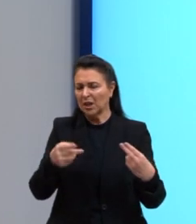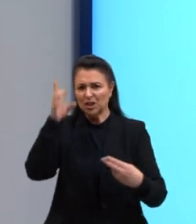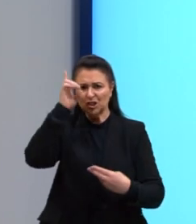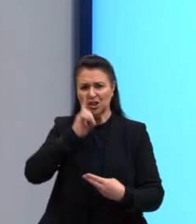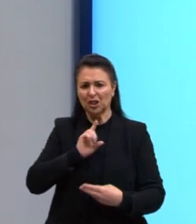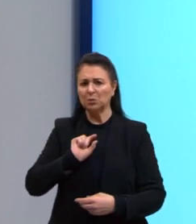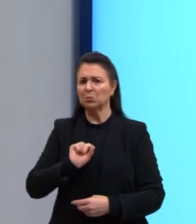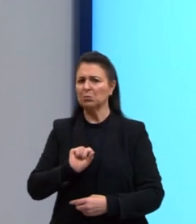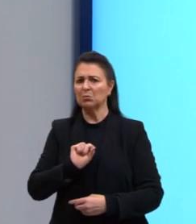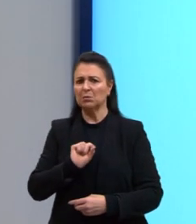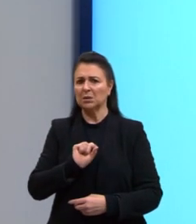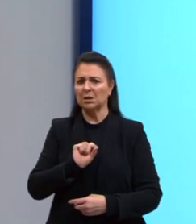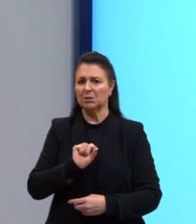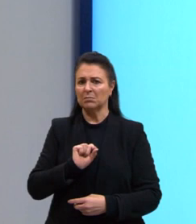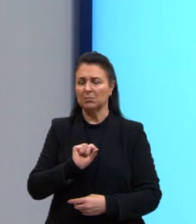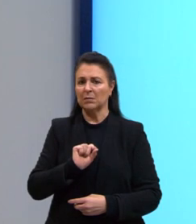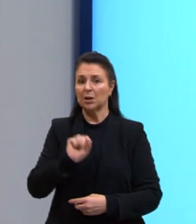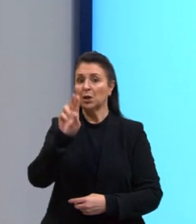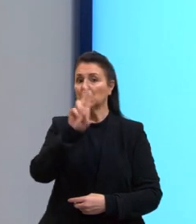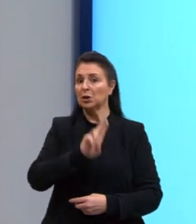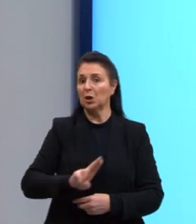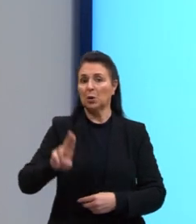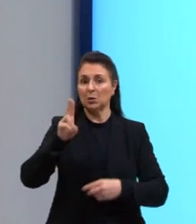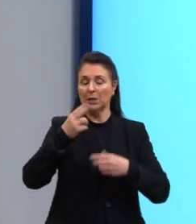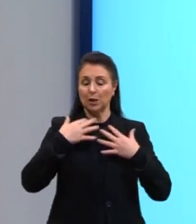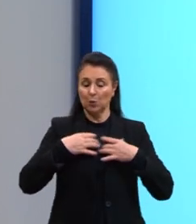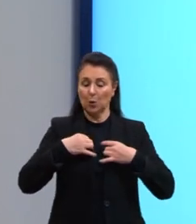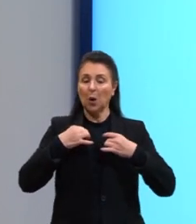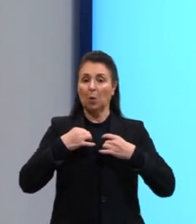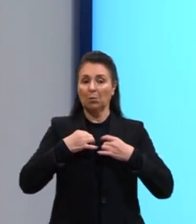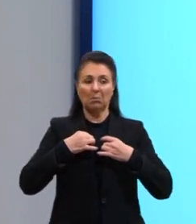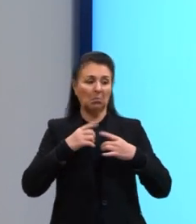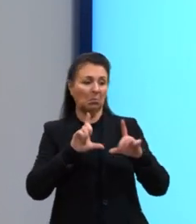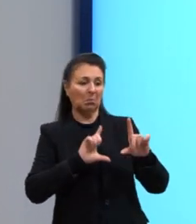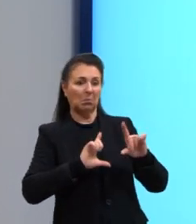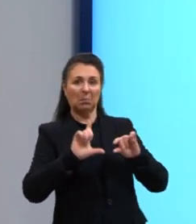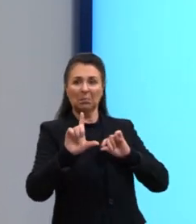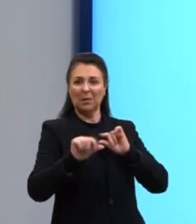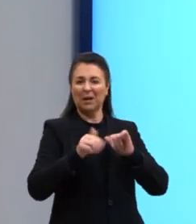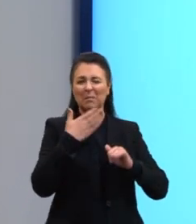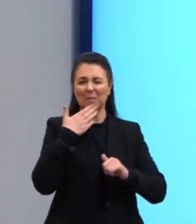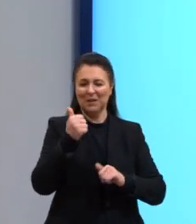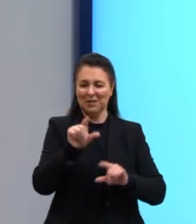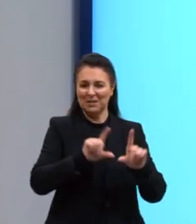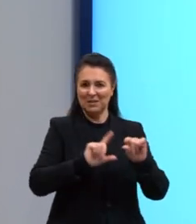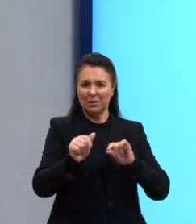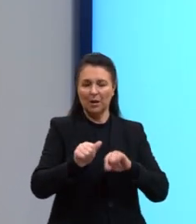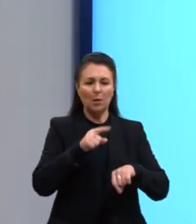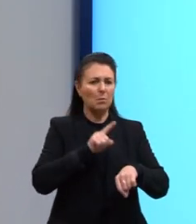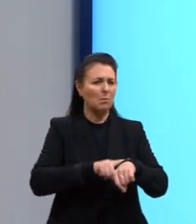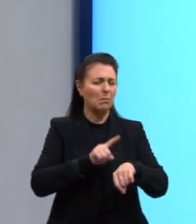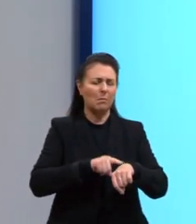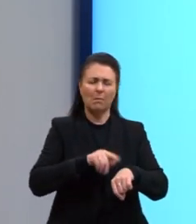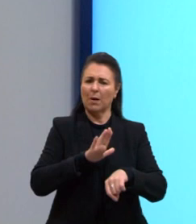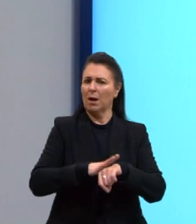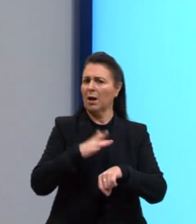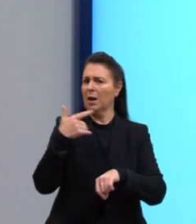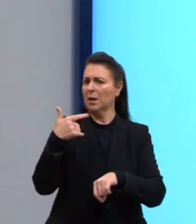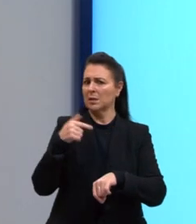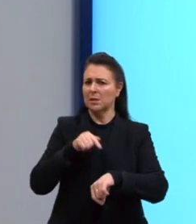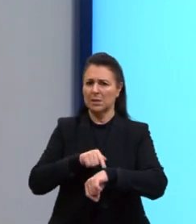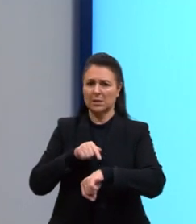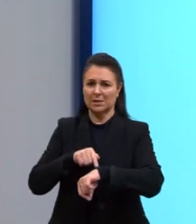Então, o direito de usar sua roupa favorita por muito mais tempo. Então, aqui de